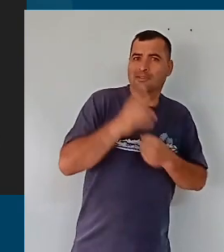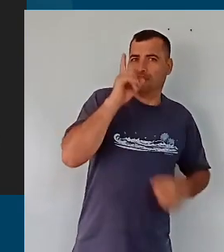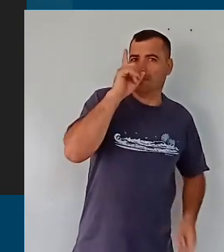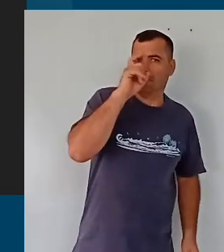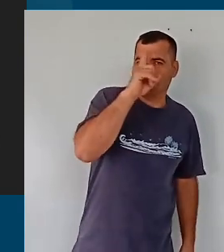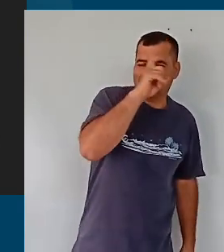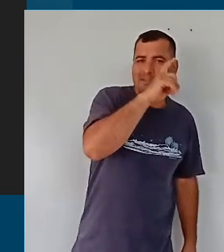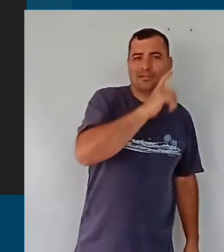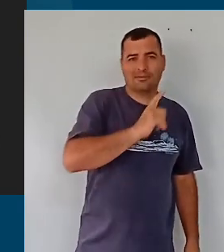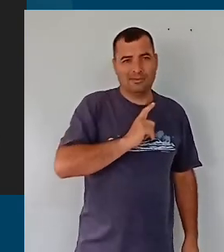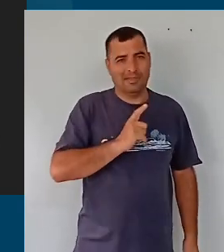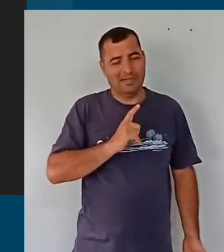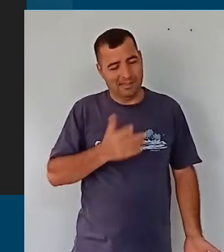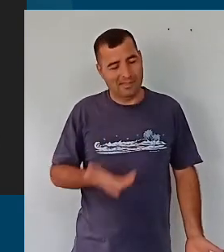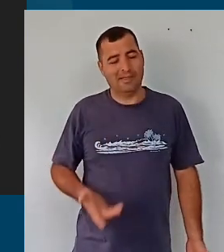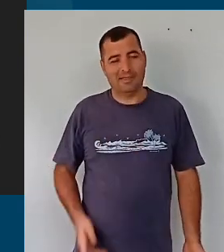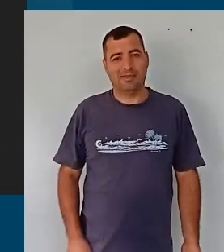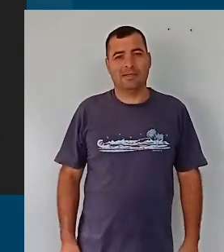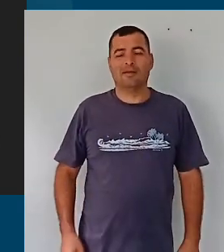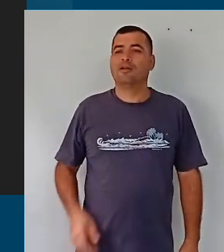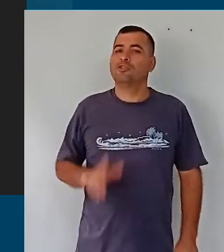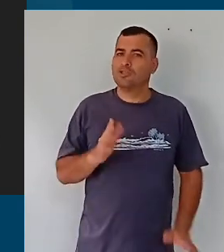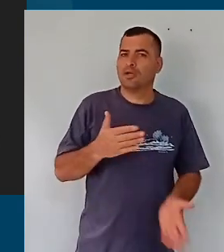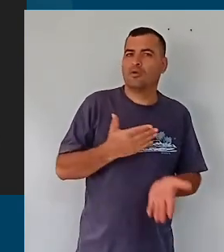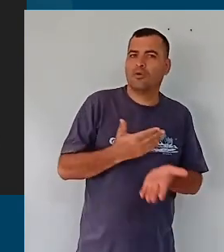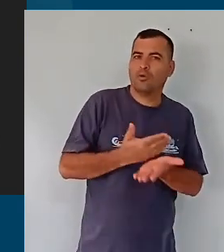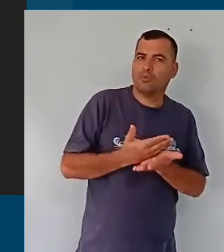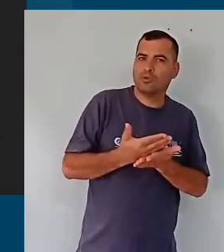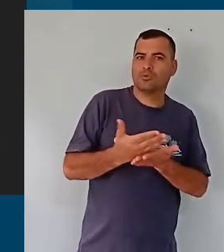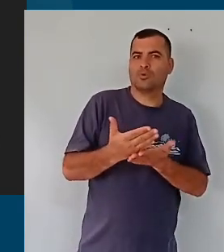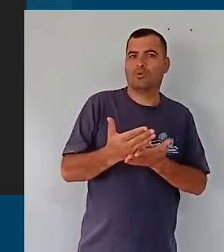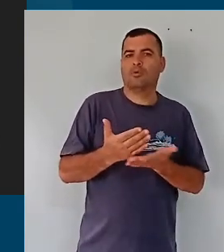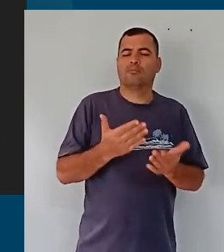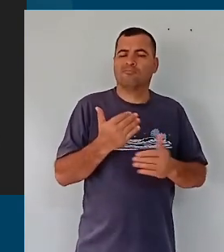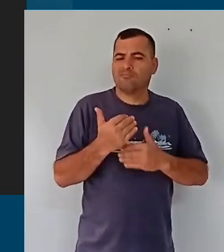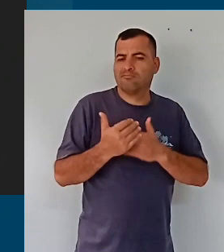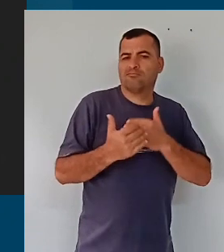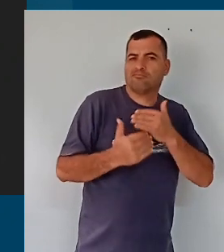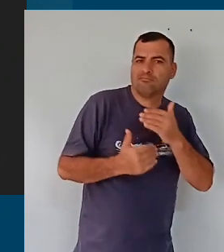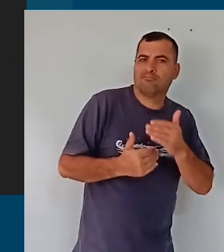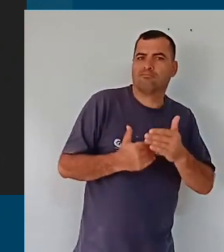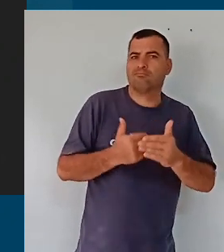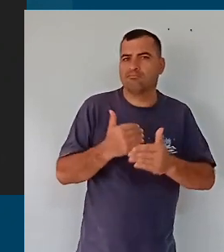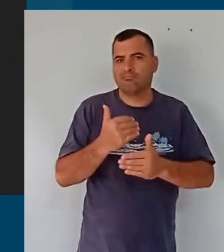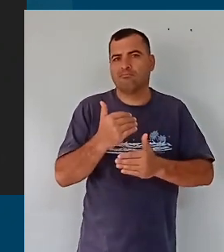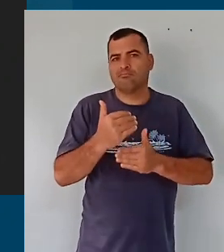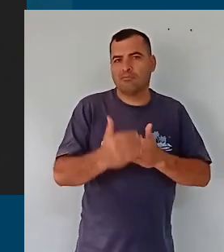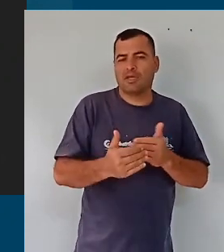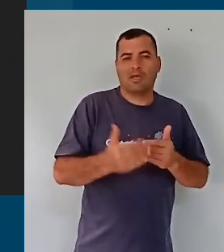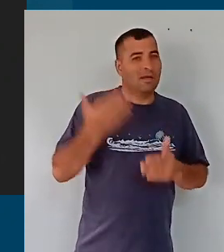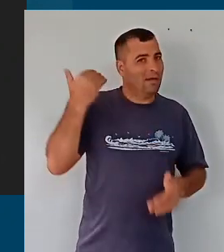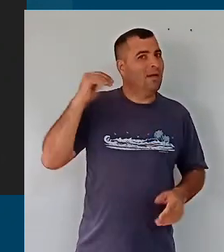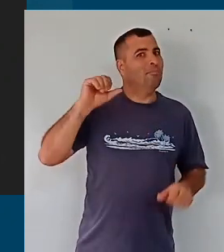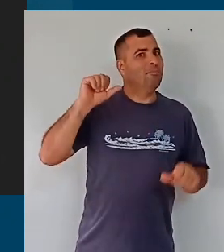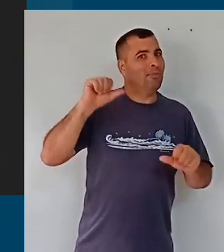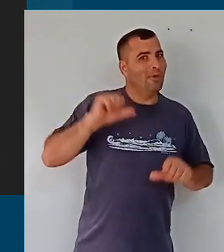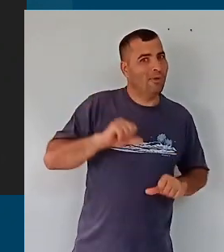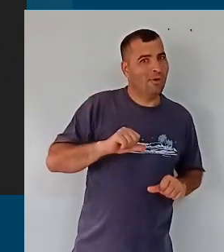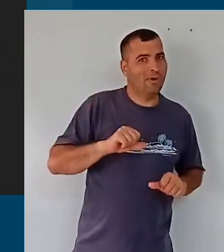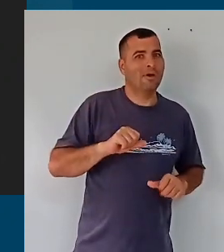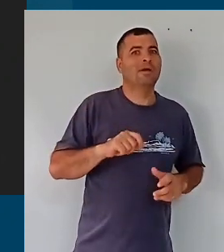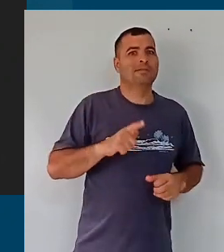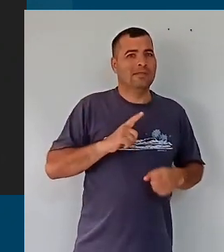estamos ainda sob uma pandemia, mas começamos esse percurso na fase mais aguda da